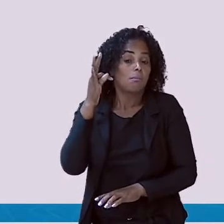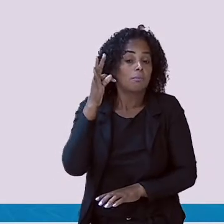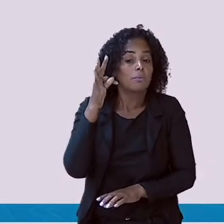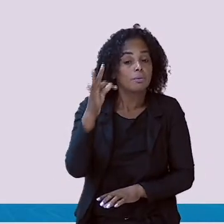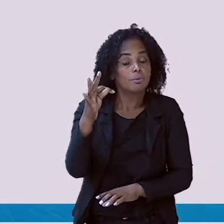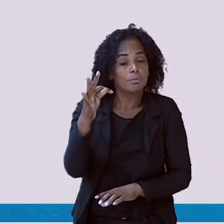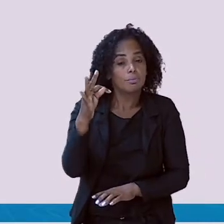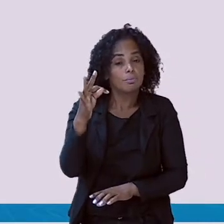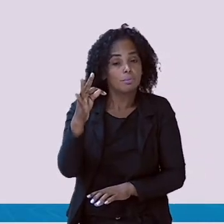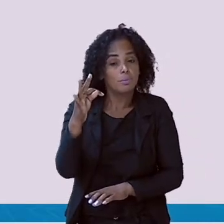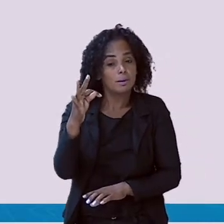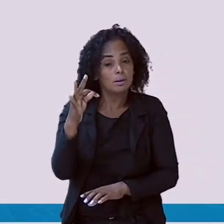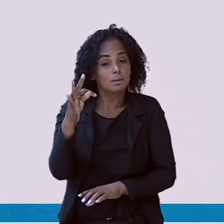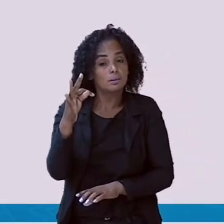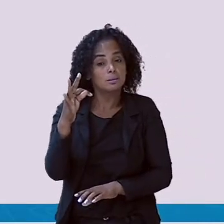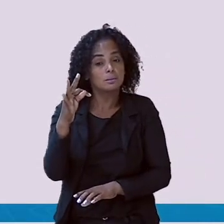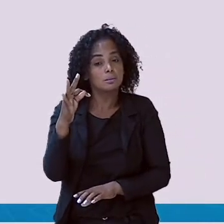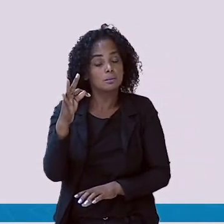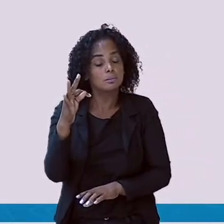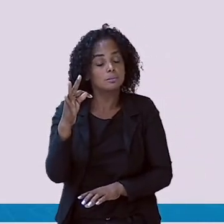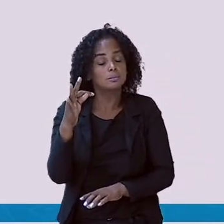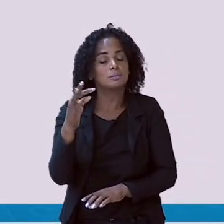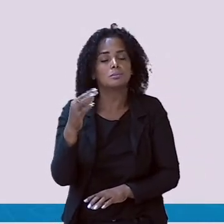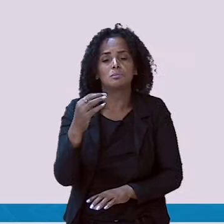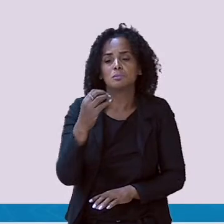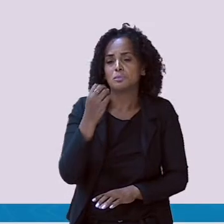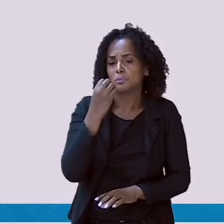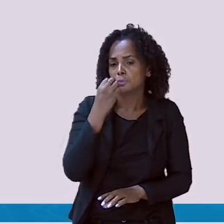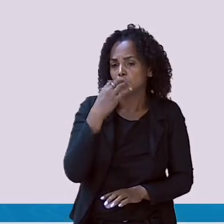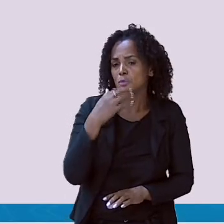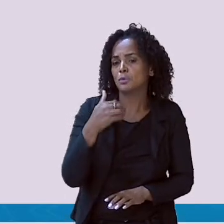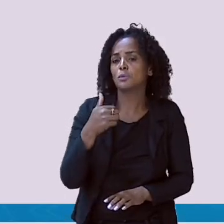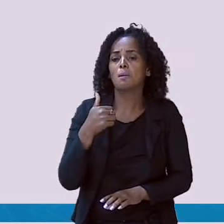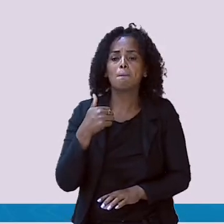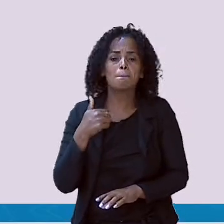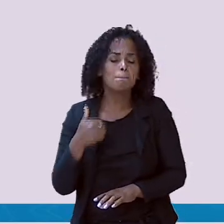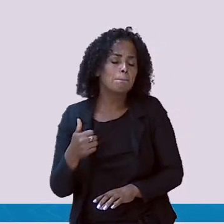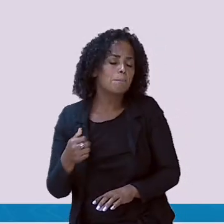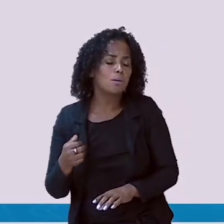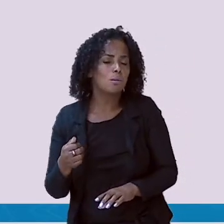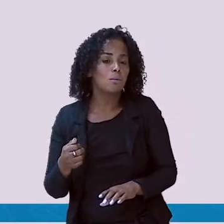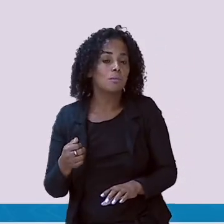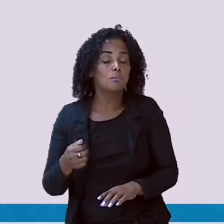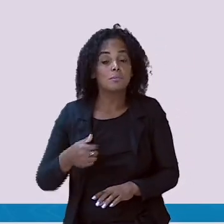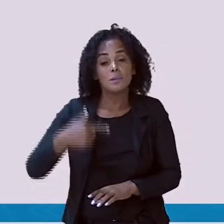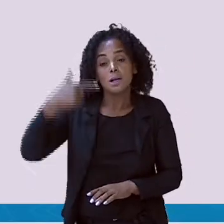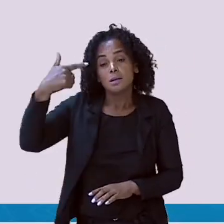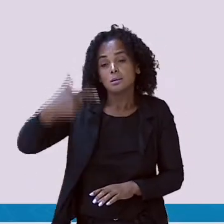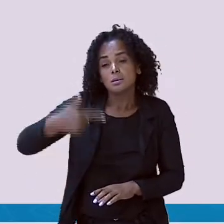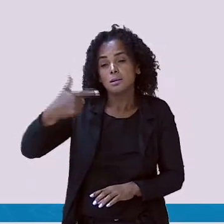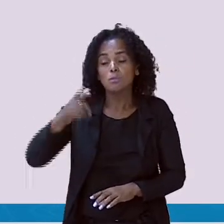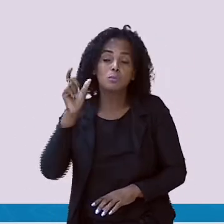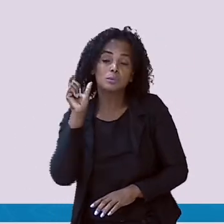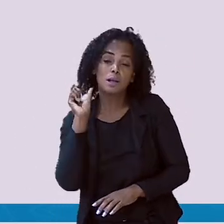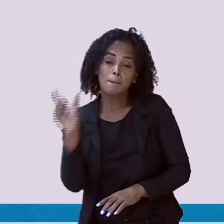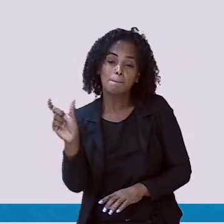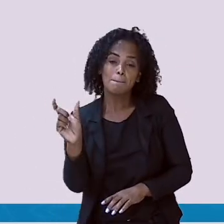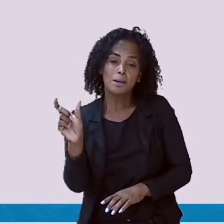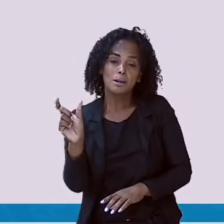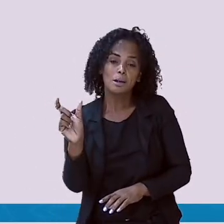nós temos a letra T. Viram? E a segunda palavra é tu.